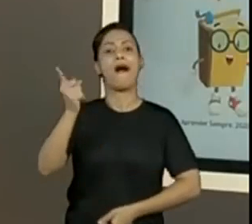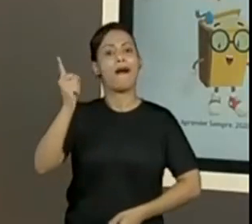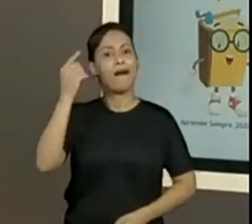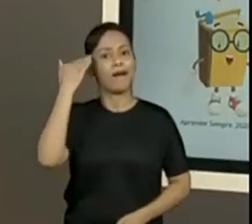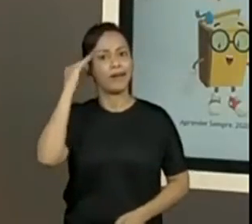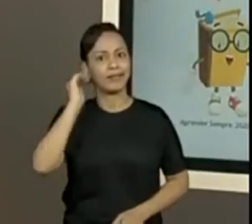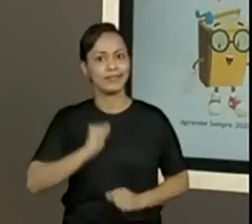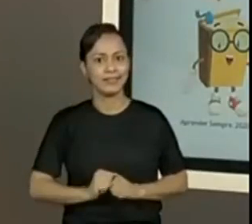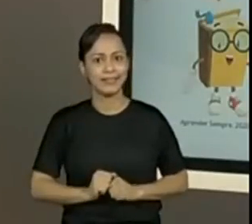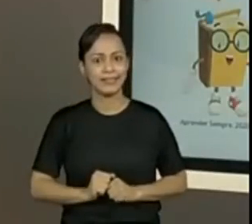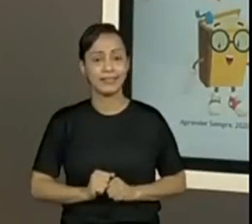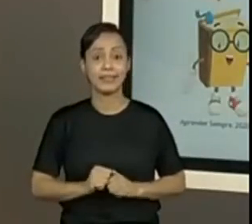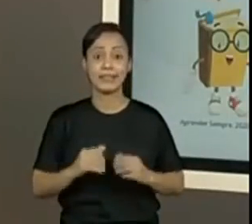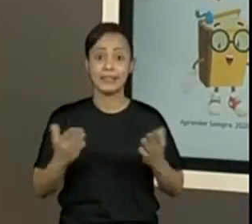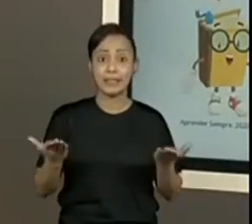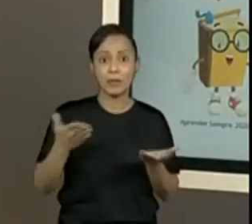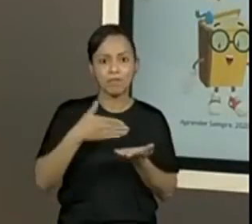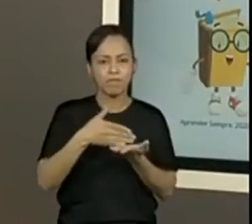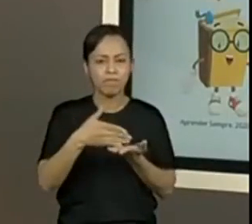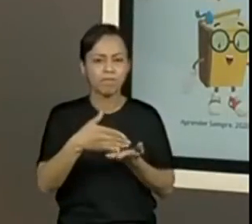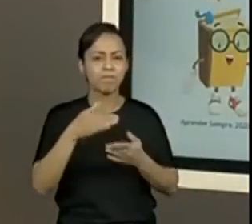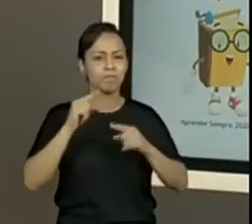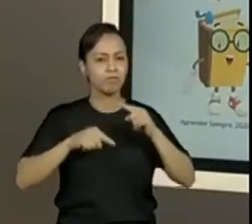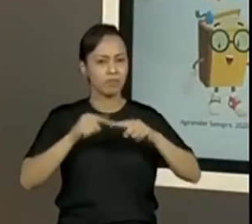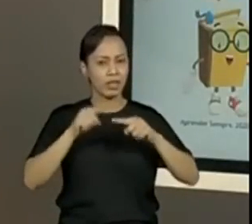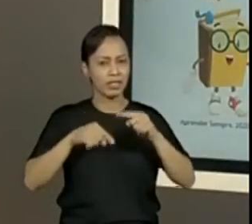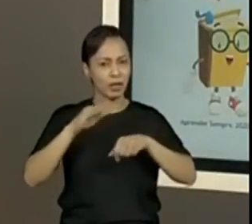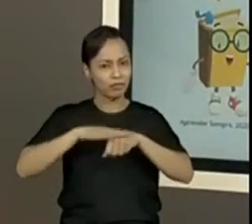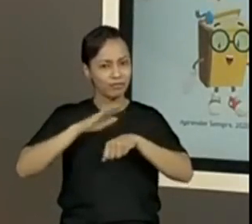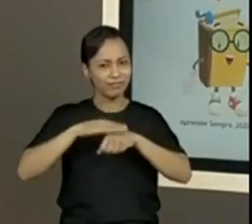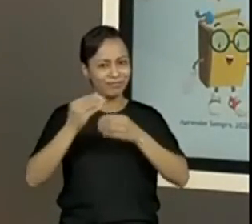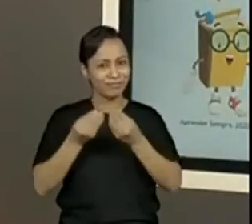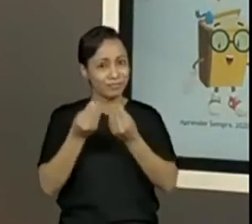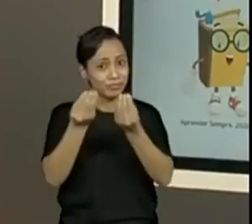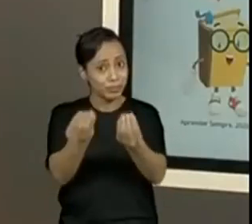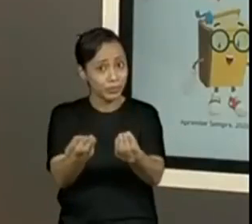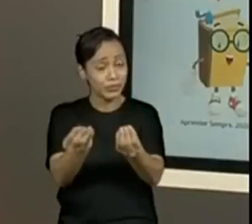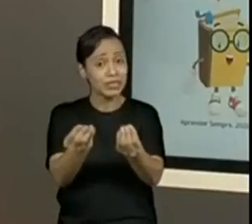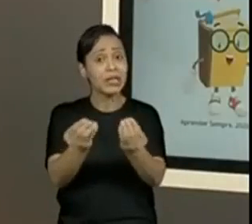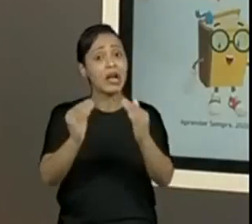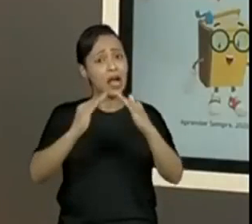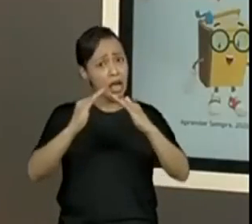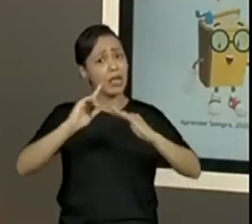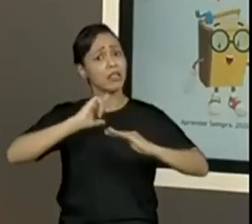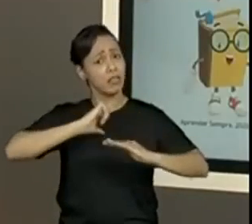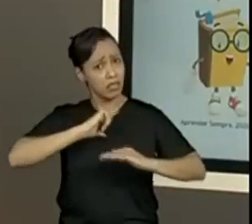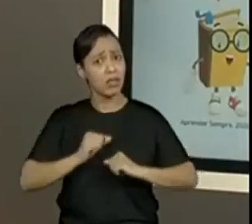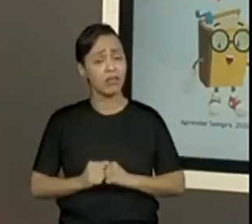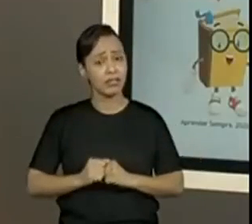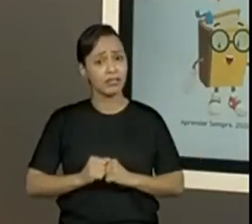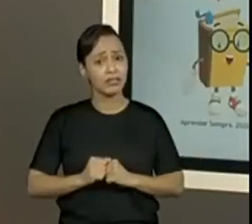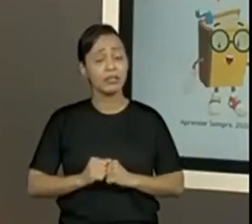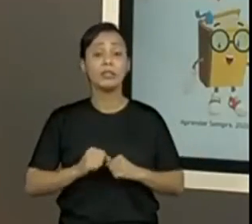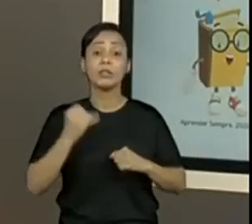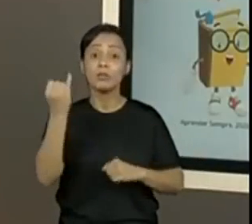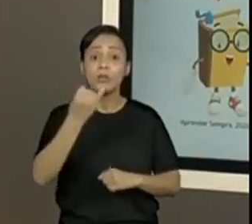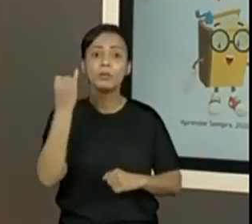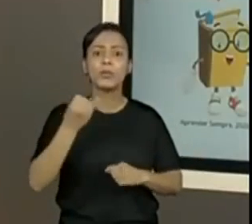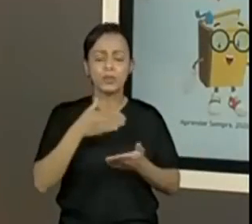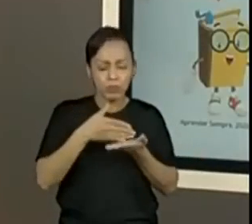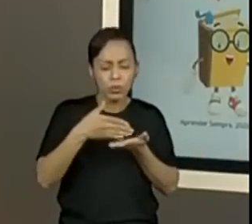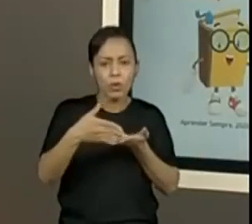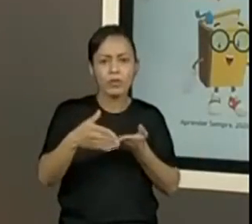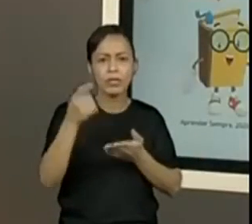Então, a gente vai fazer um começo que o material também vem com esse detalhe. Para quê? Para entender que é importante. E aí, o start